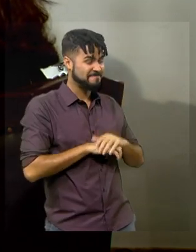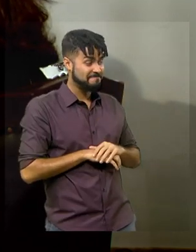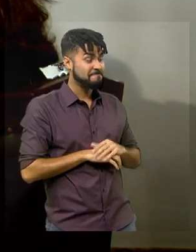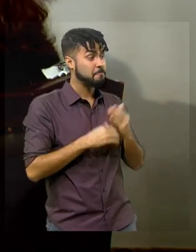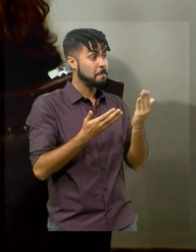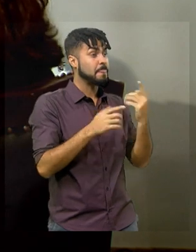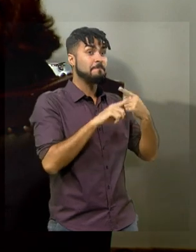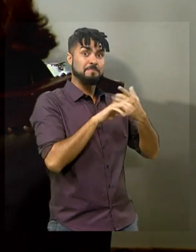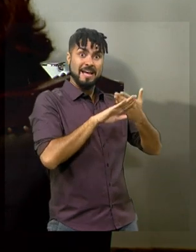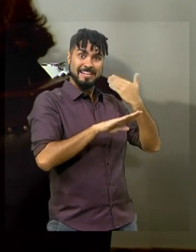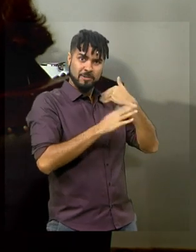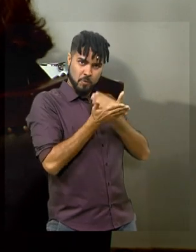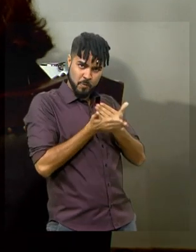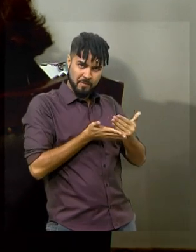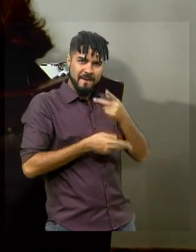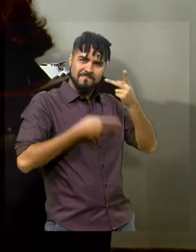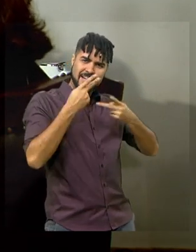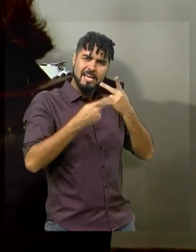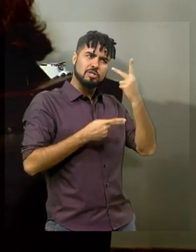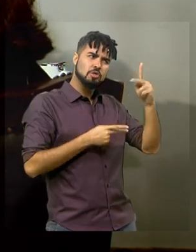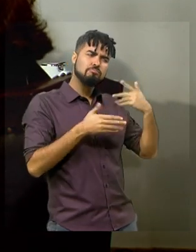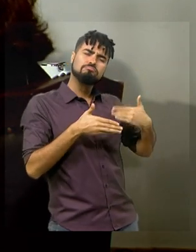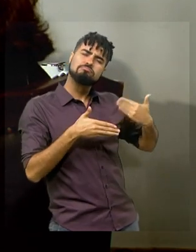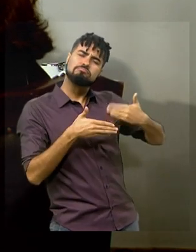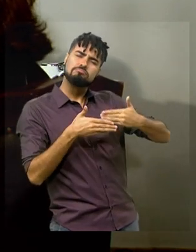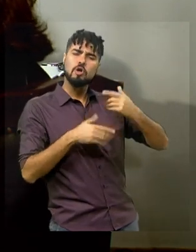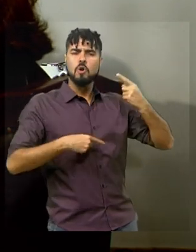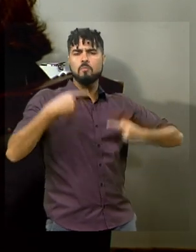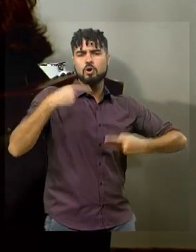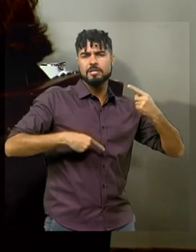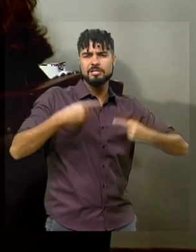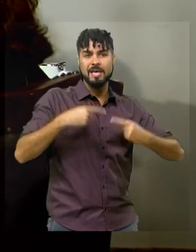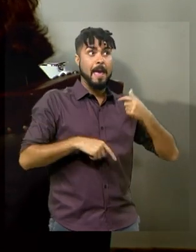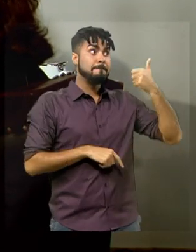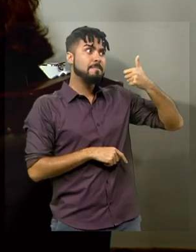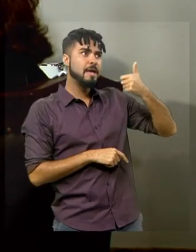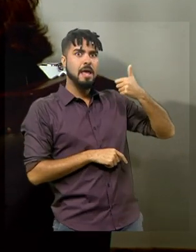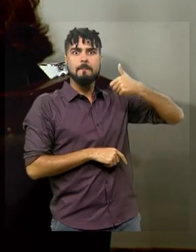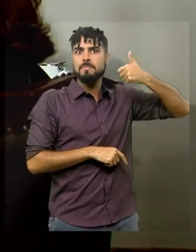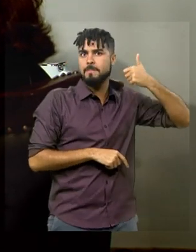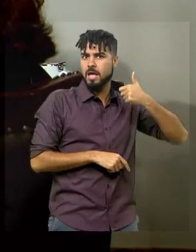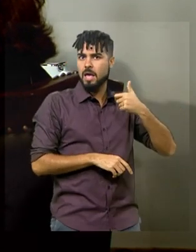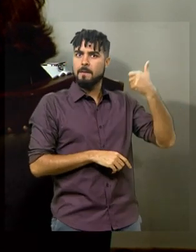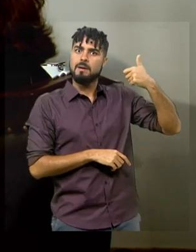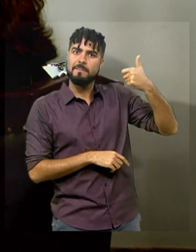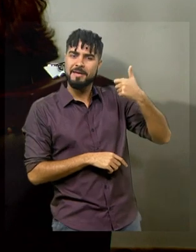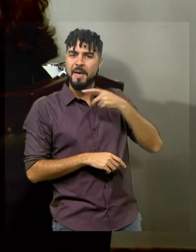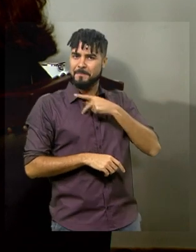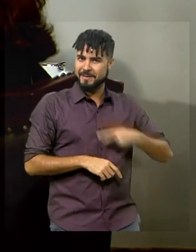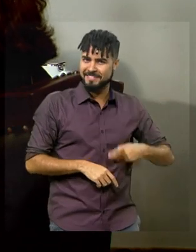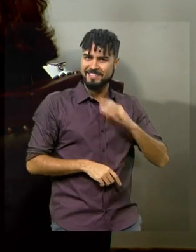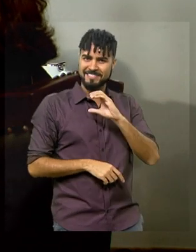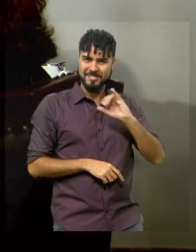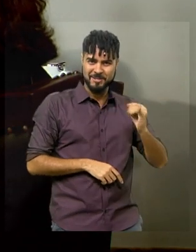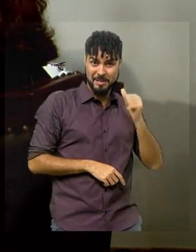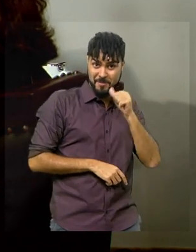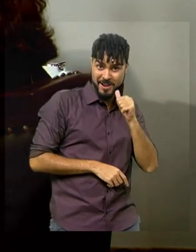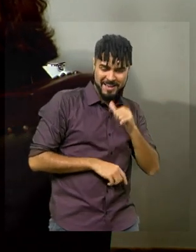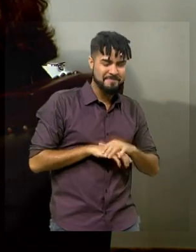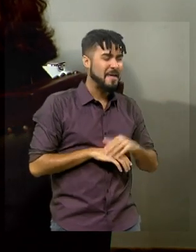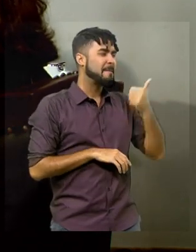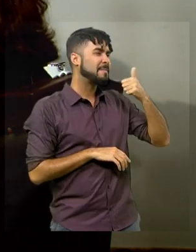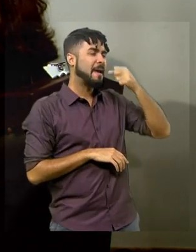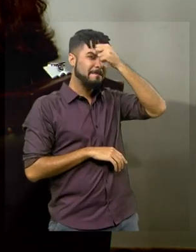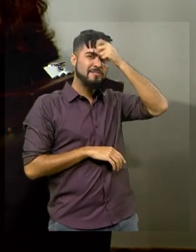seguinte, no começo eu falei muito da sua trajetória política, a palavra primeira, né? Primeira presidente da CCJ, mulher, primeira